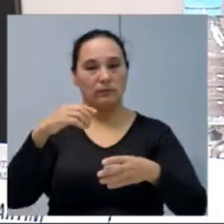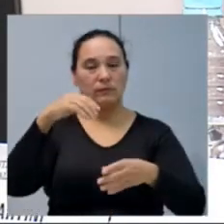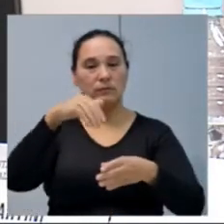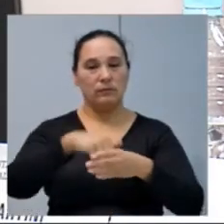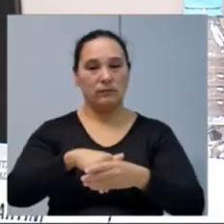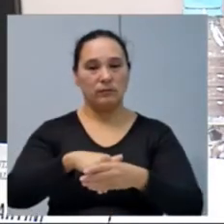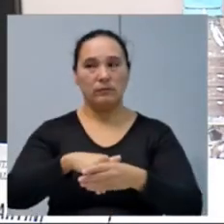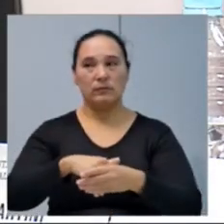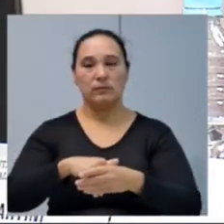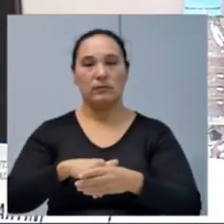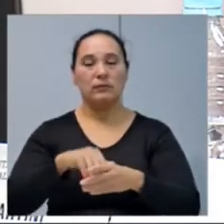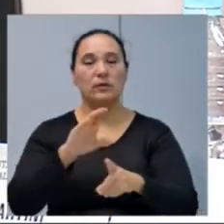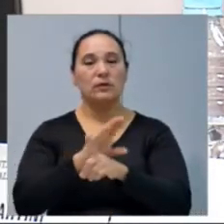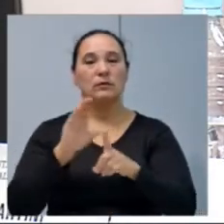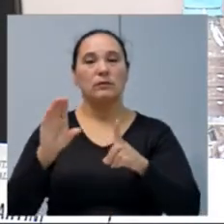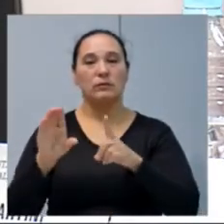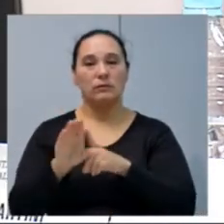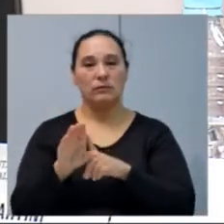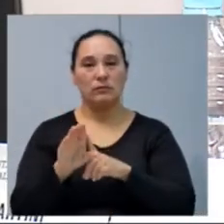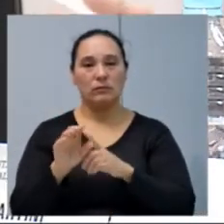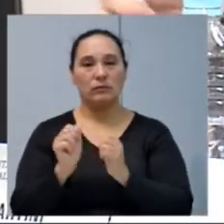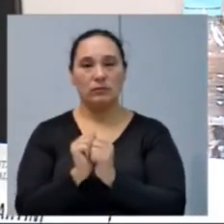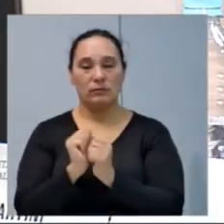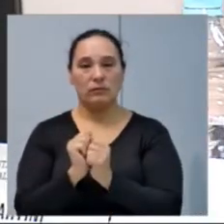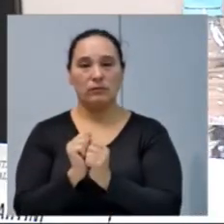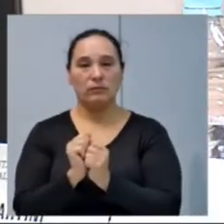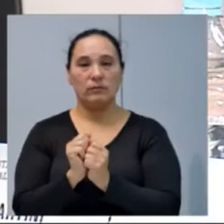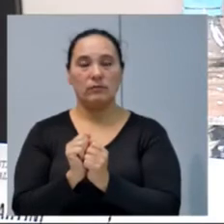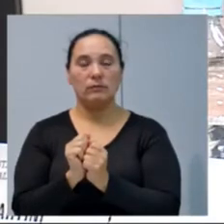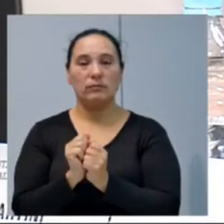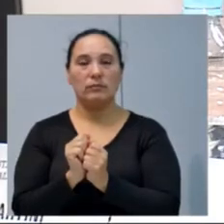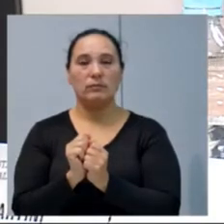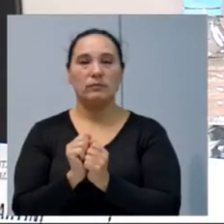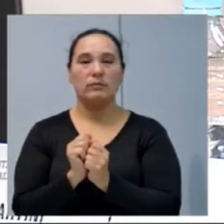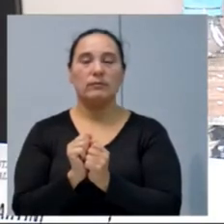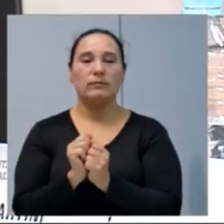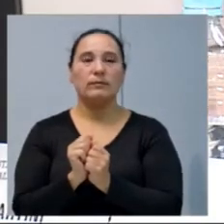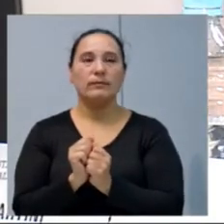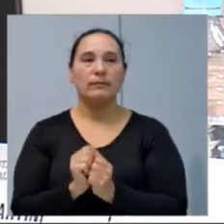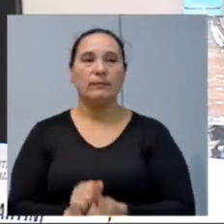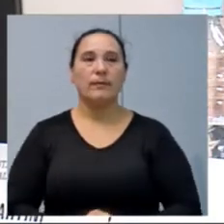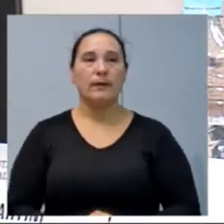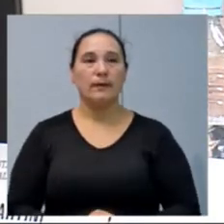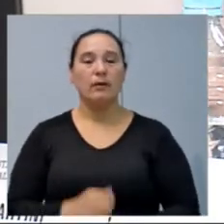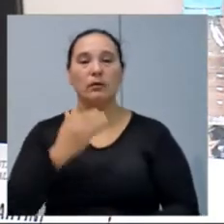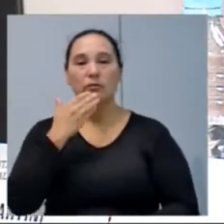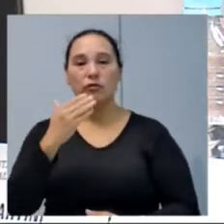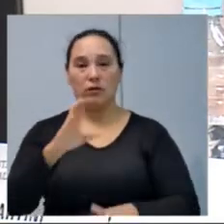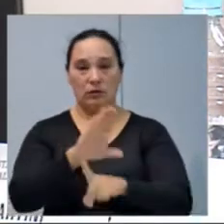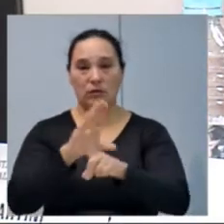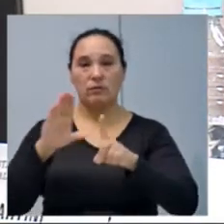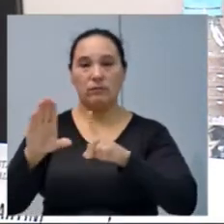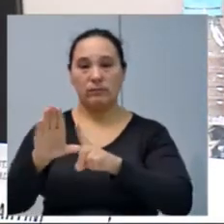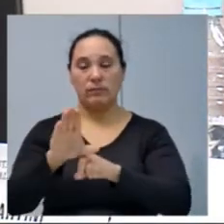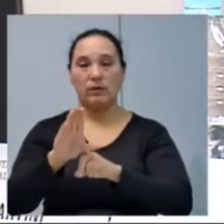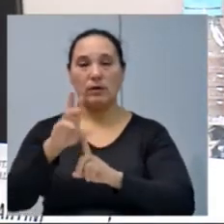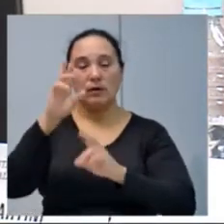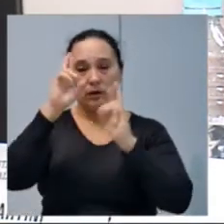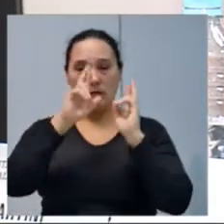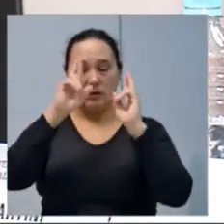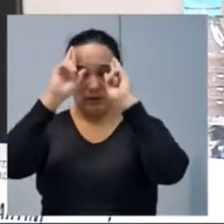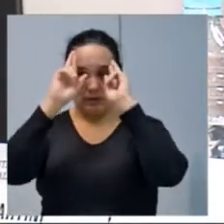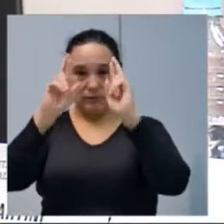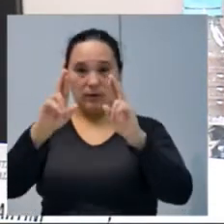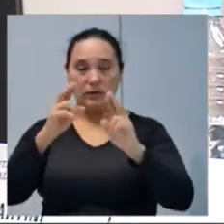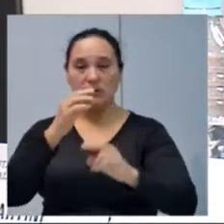vereadores, toda a comunidade que nos acompanha, nós, atendendo um pedido da comunidade, a respeito desta